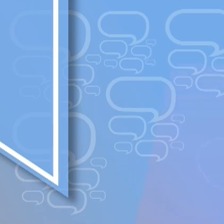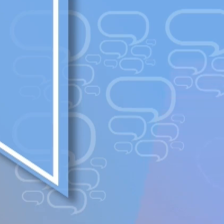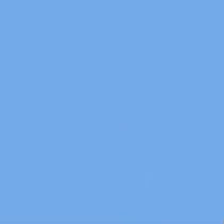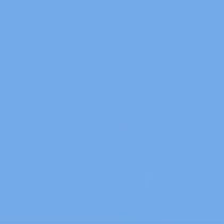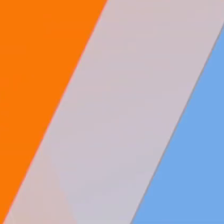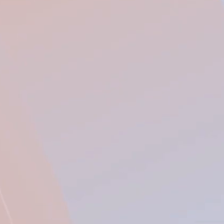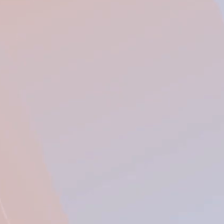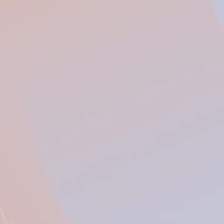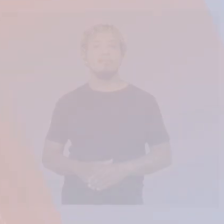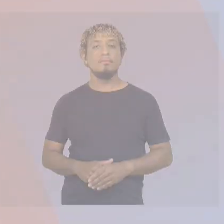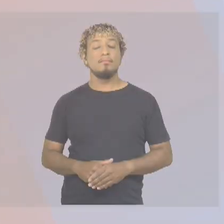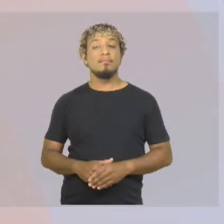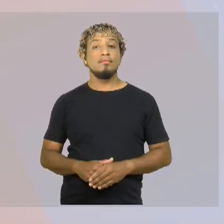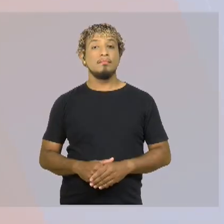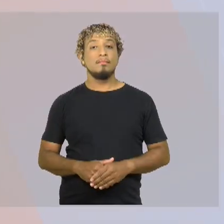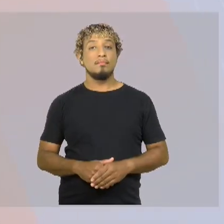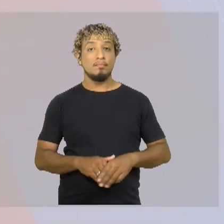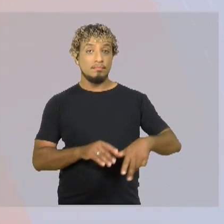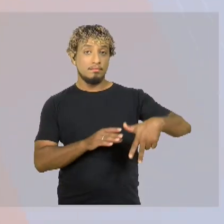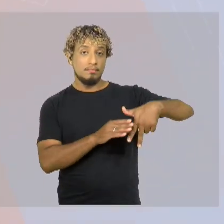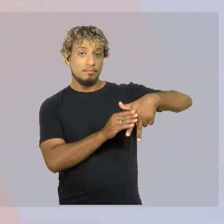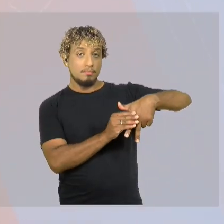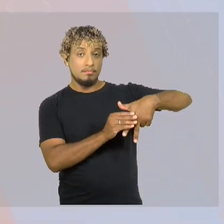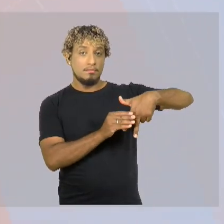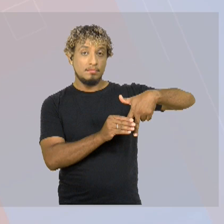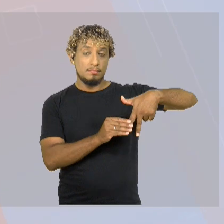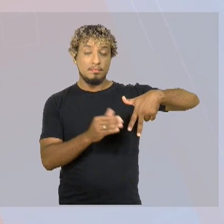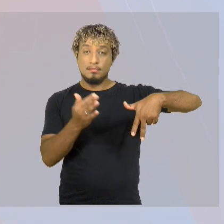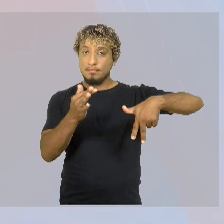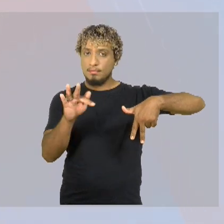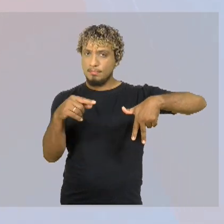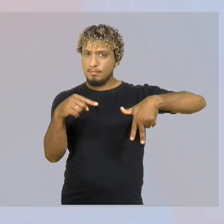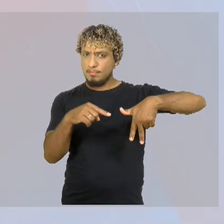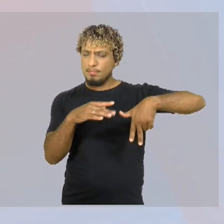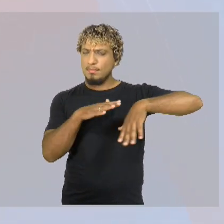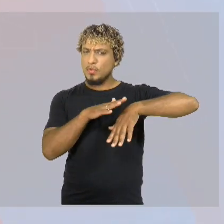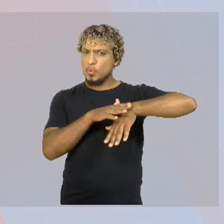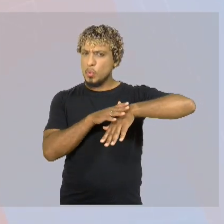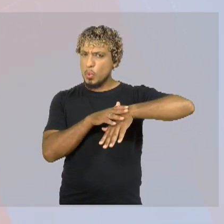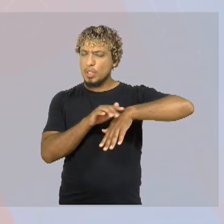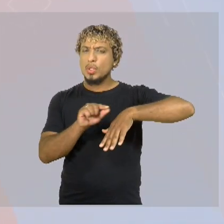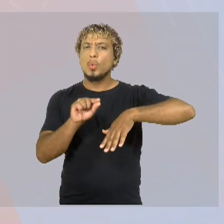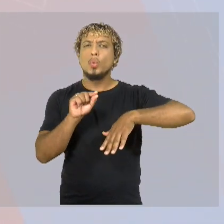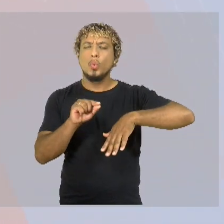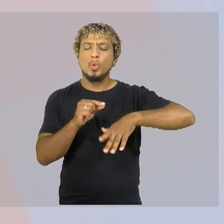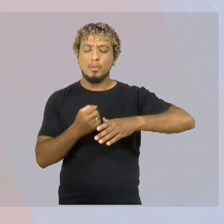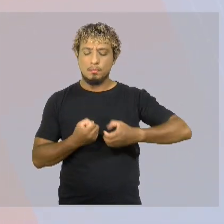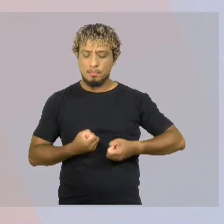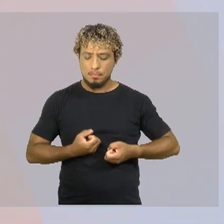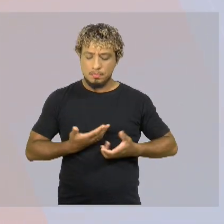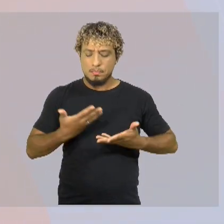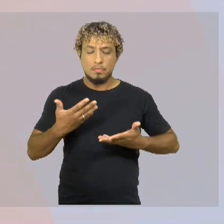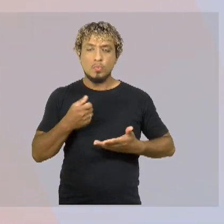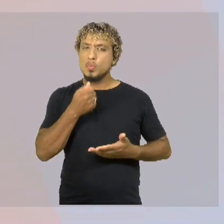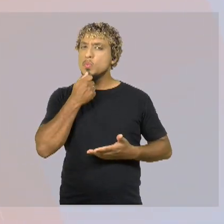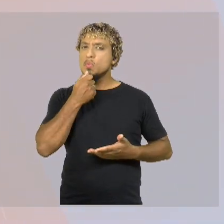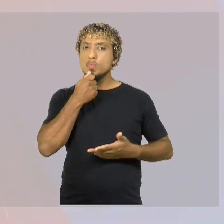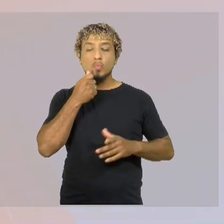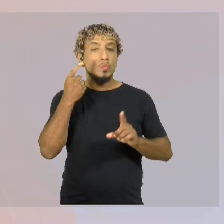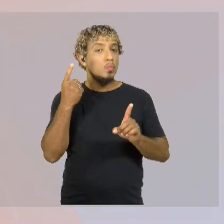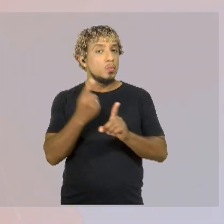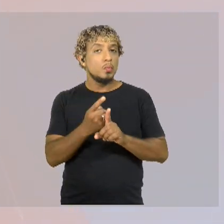A fibromialgia é uma doença considerada de origem desconhecida.